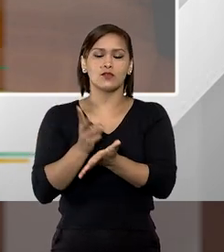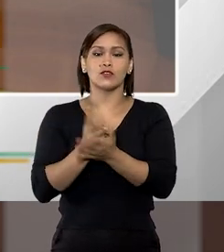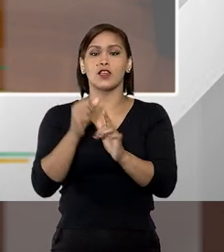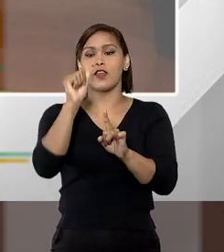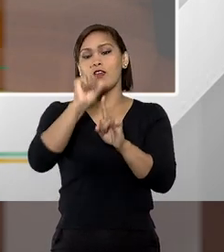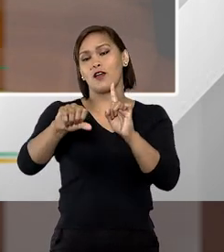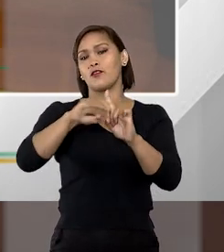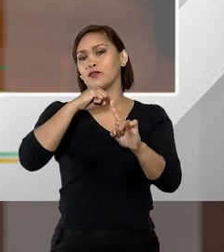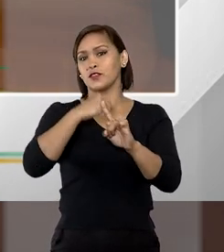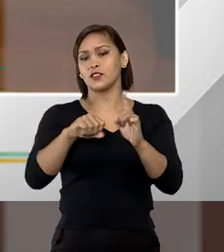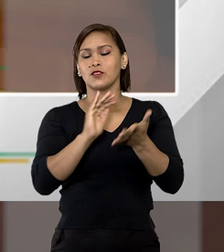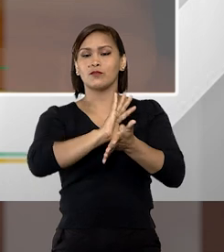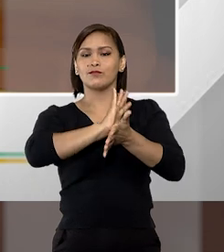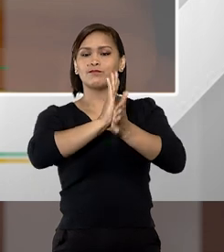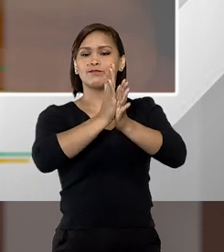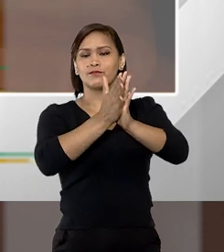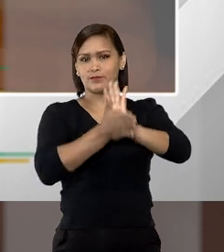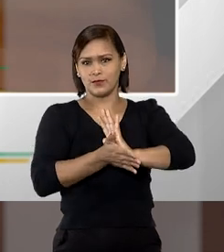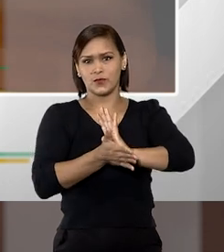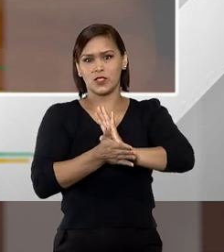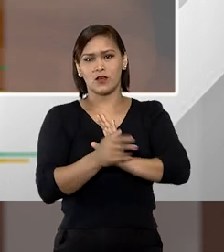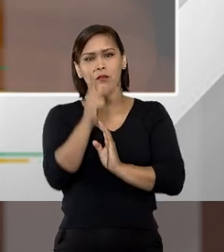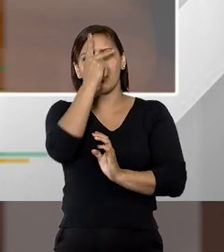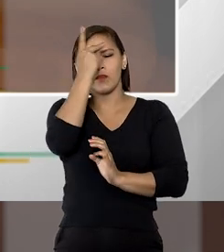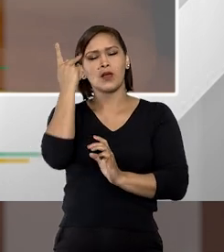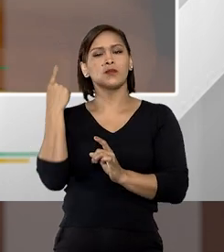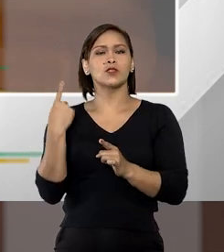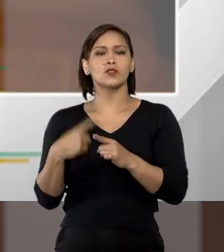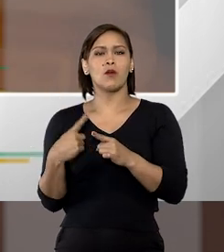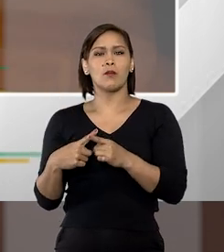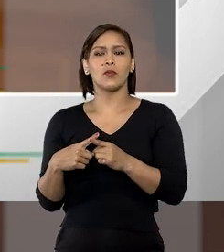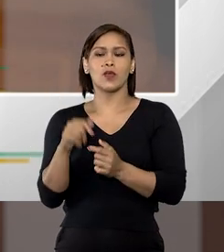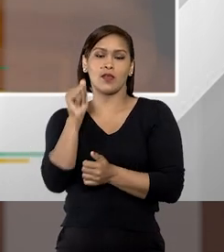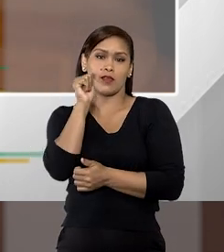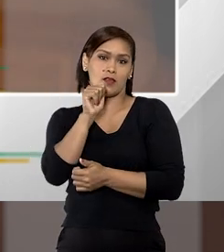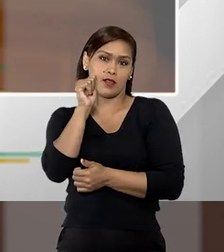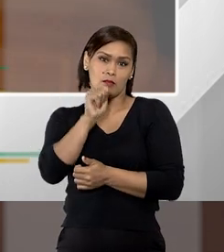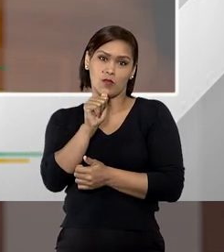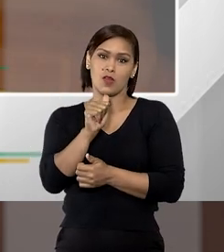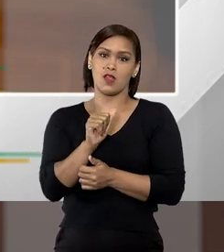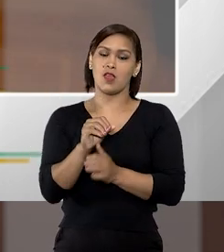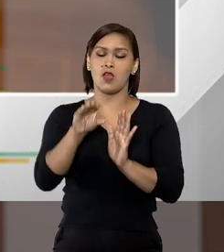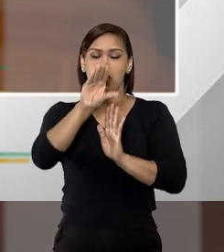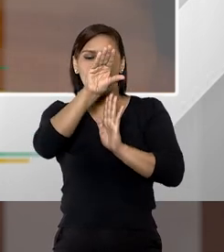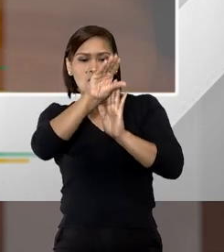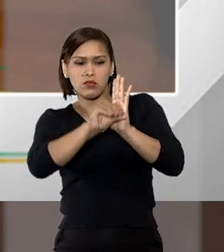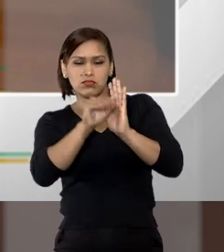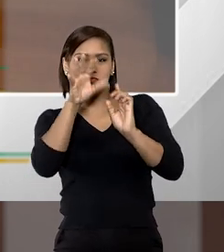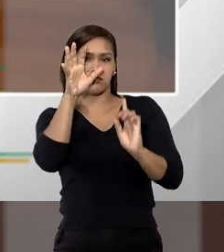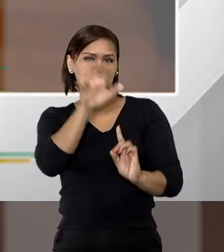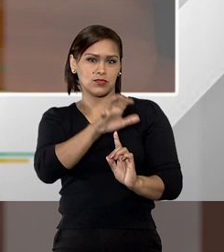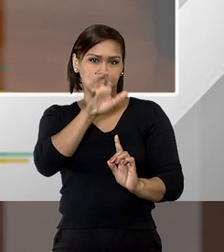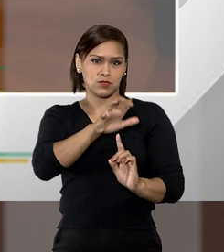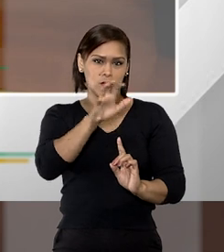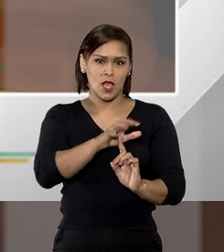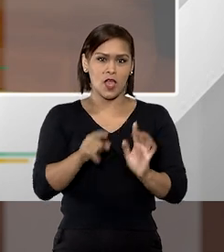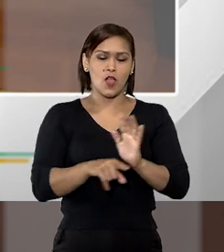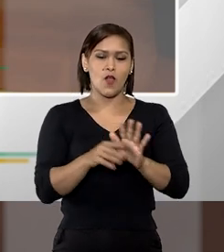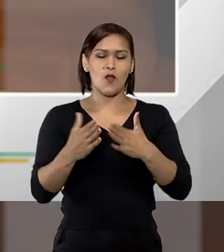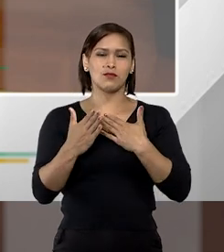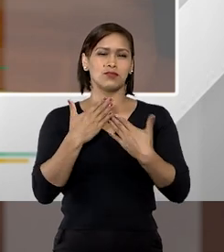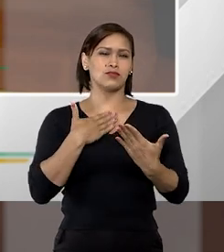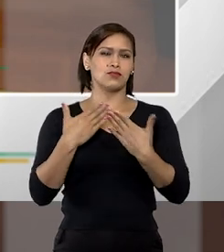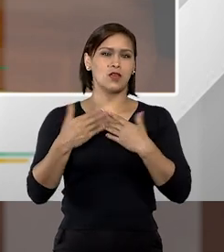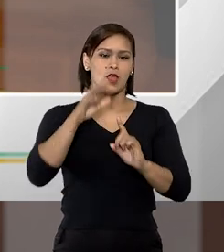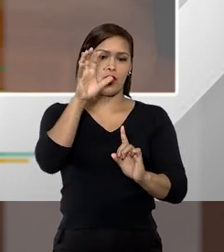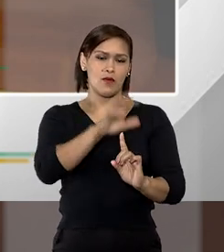feminicídio, quando você discrimina uma pessoa pelo fato dela ser mulher ou menos preso, quando você deprecia